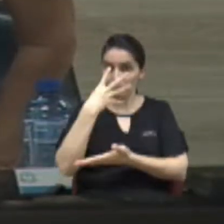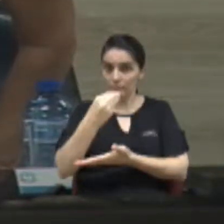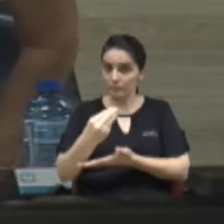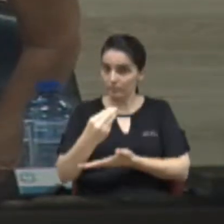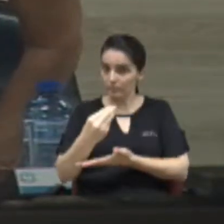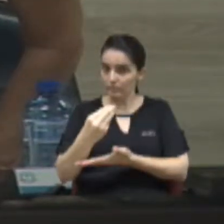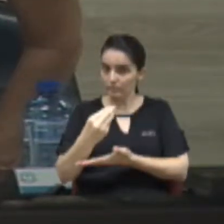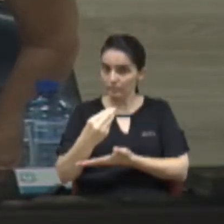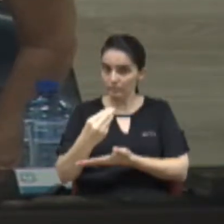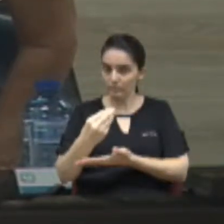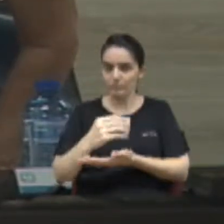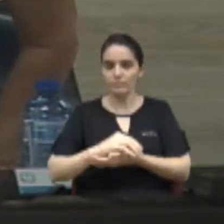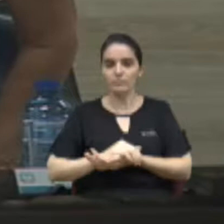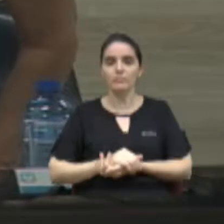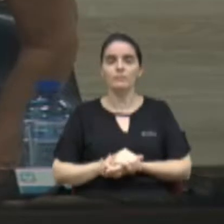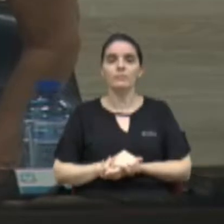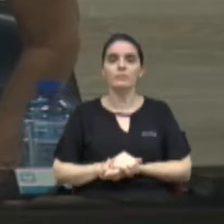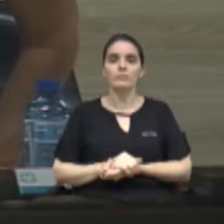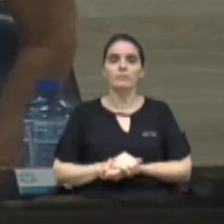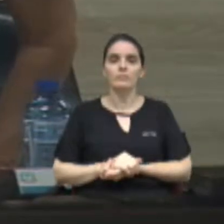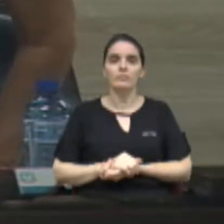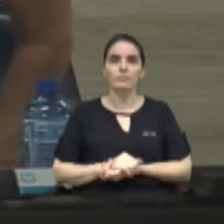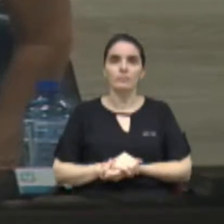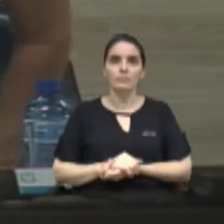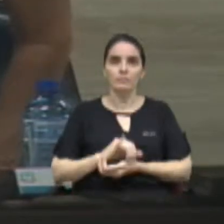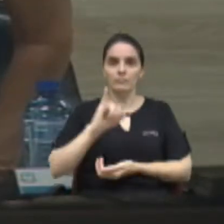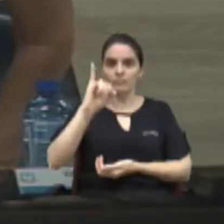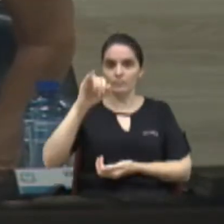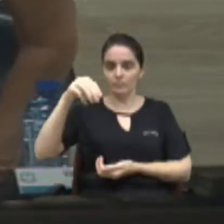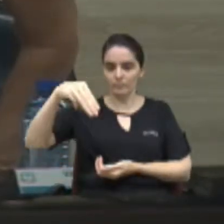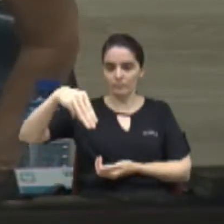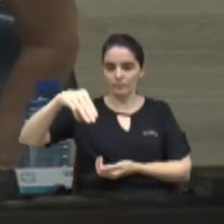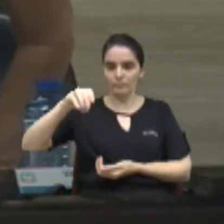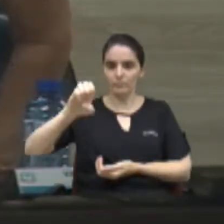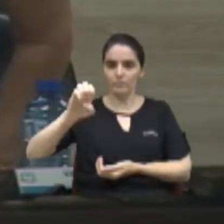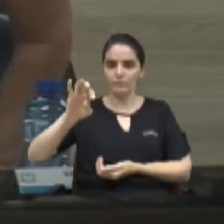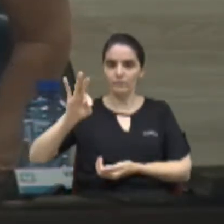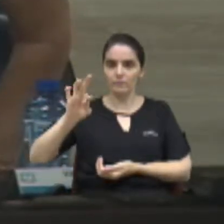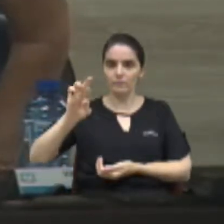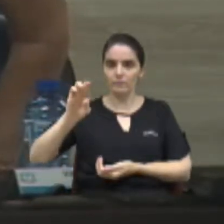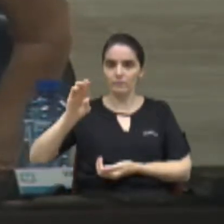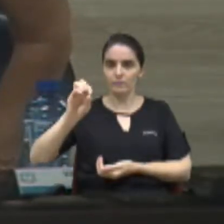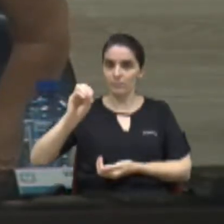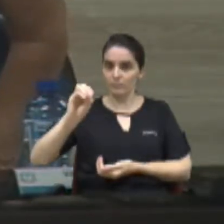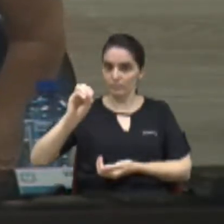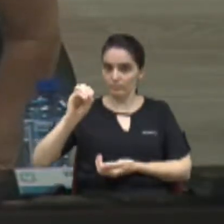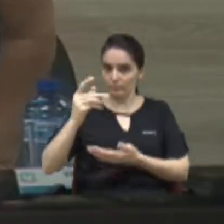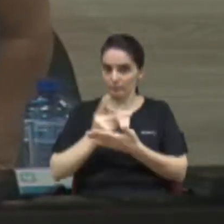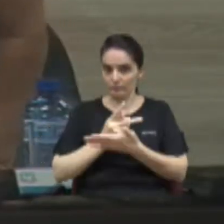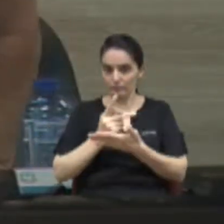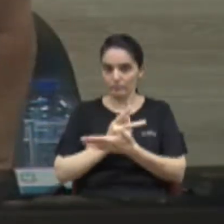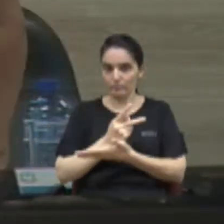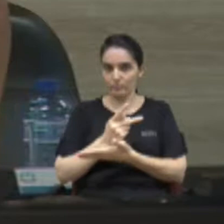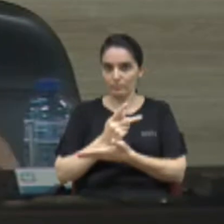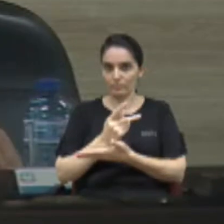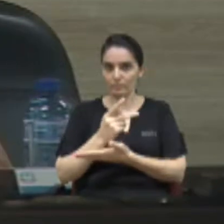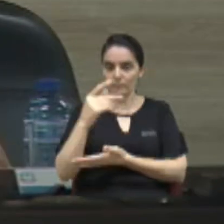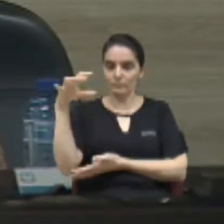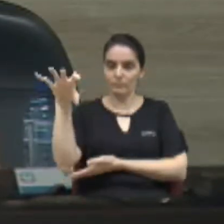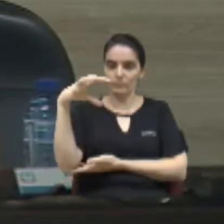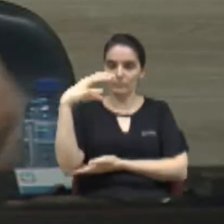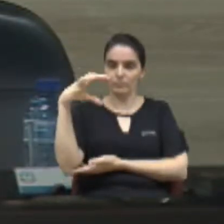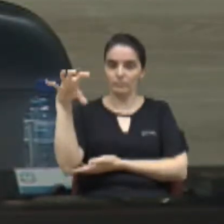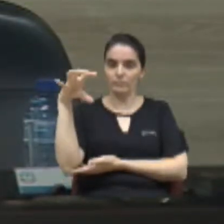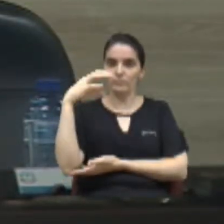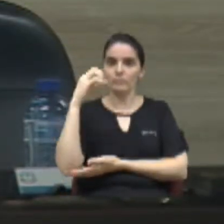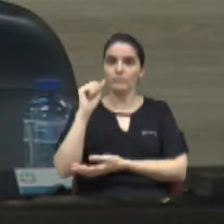Não houve a colocação de que o Emetro não estava correto, ou que a aferição não estava correta.